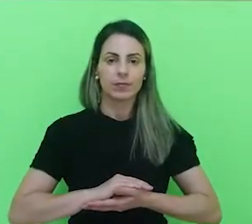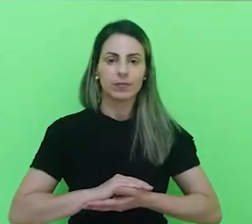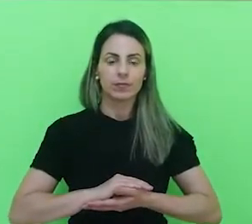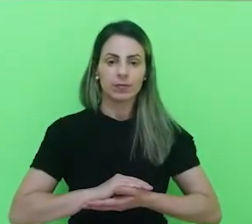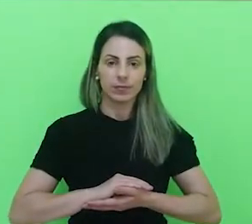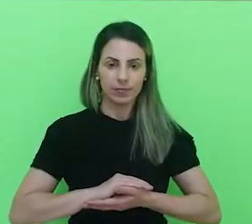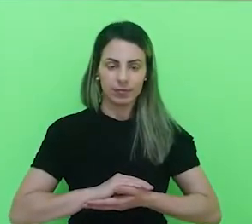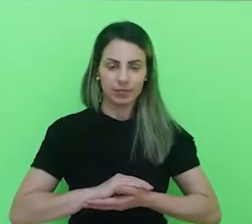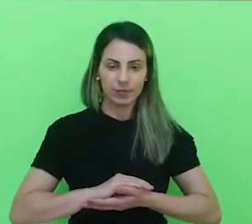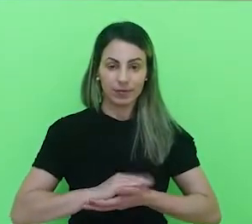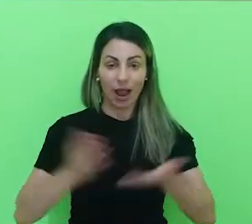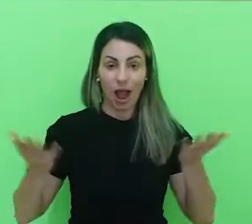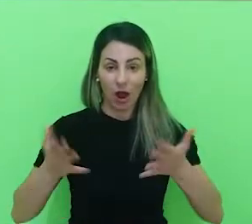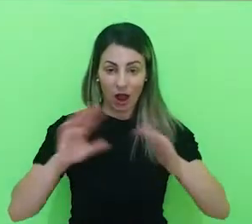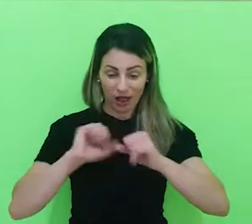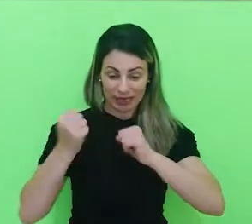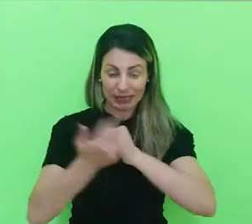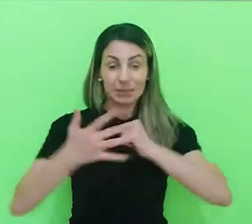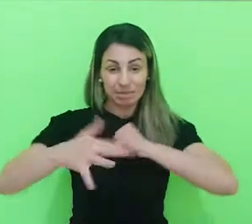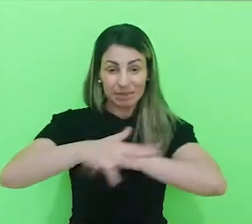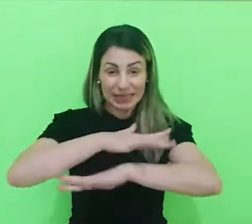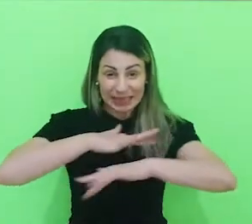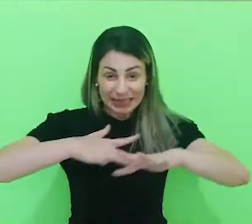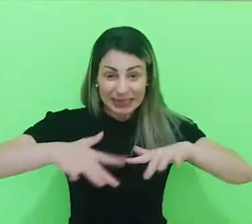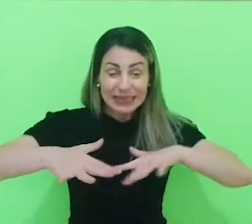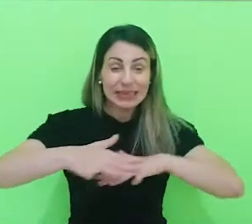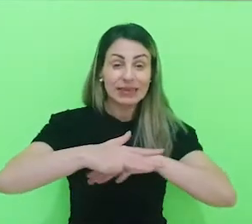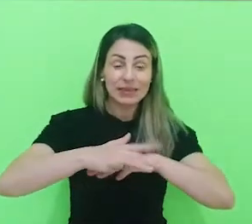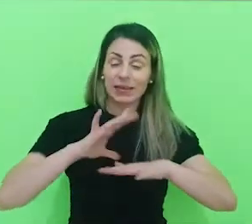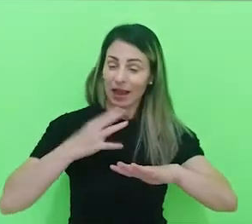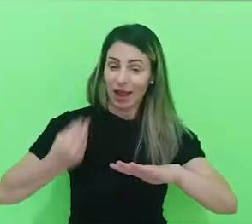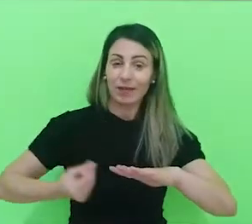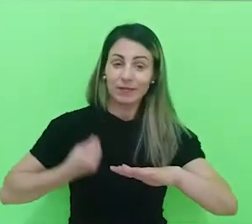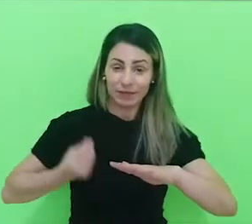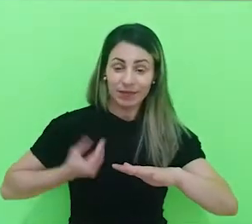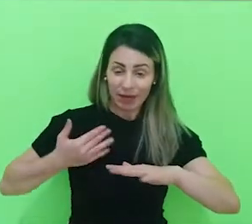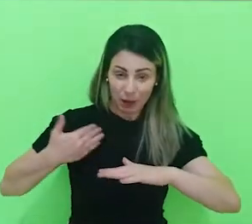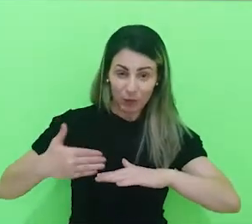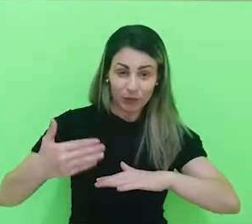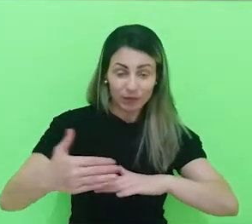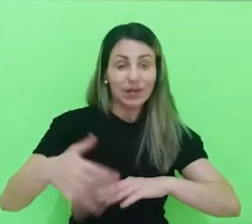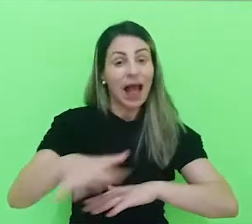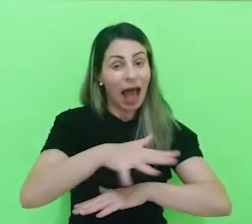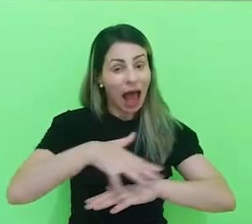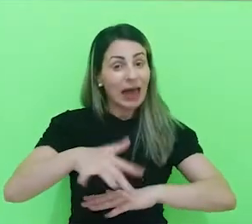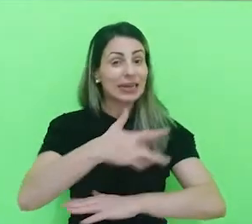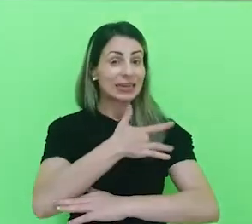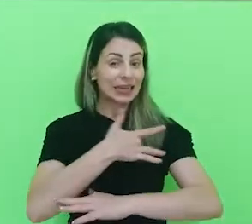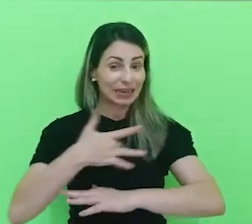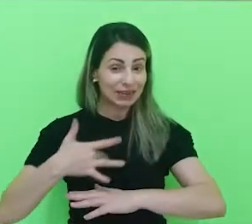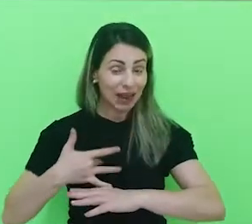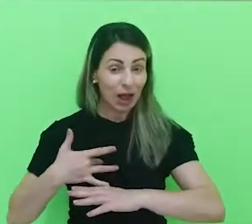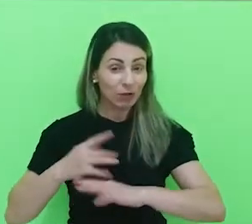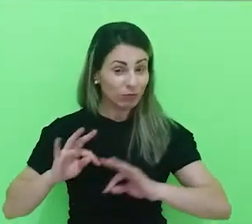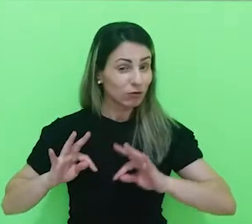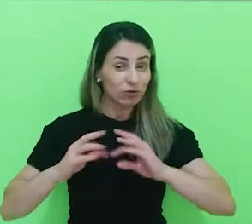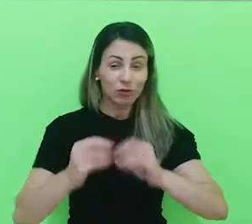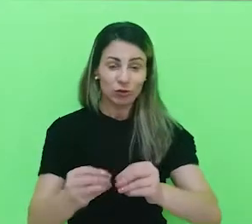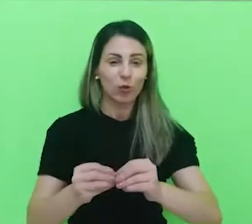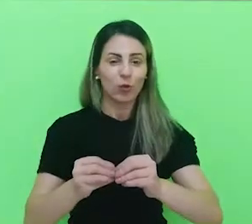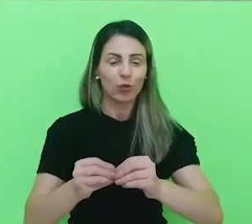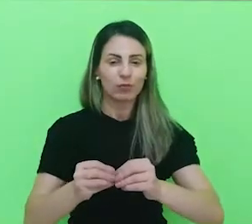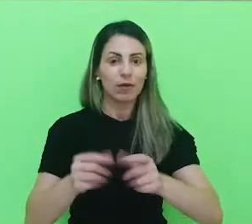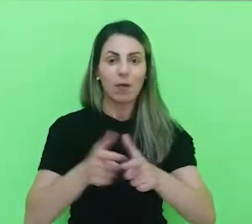No meio desta pandemia toda, com tudo que nós estamos passando, a área da saúde em geral é uma área que realmente